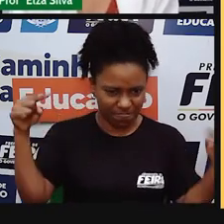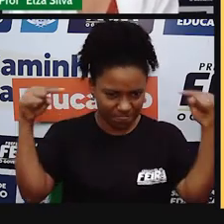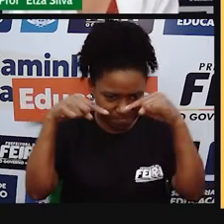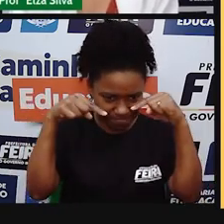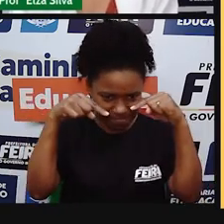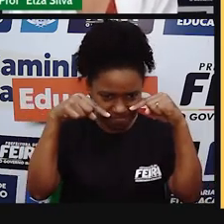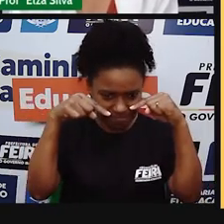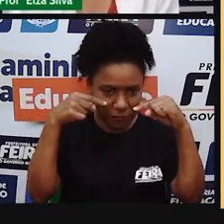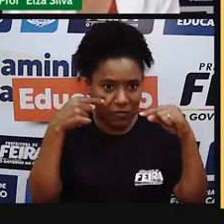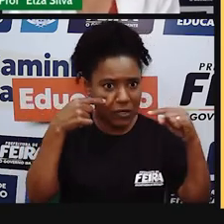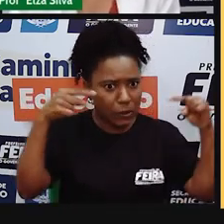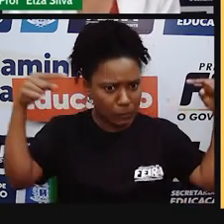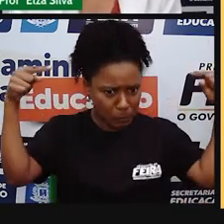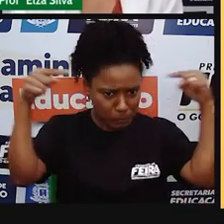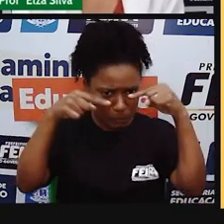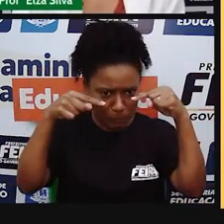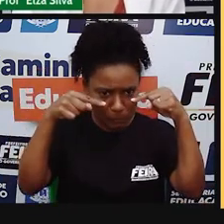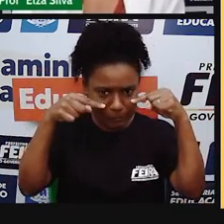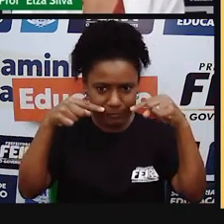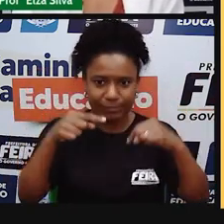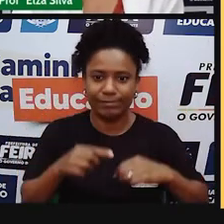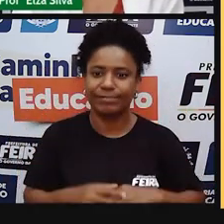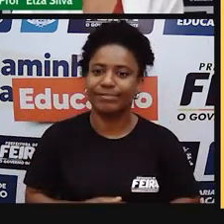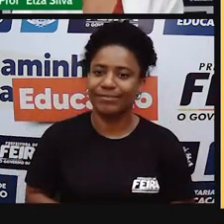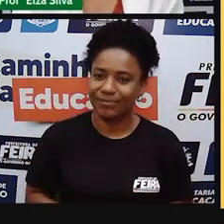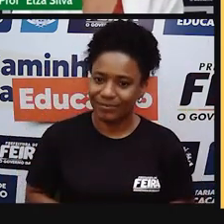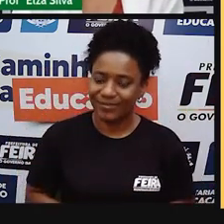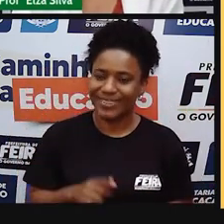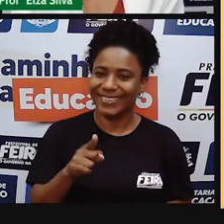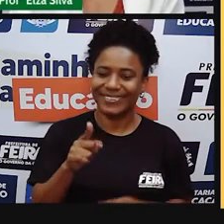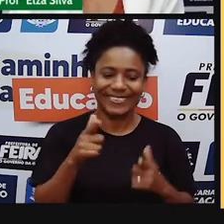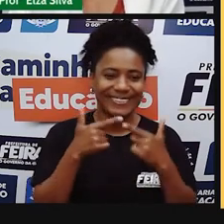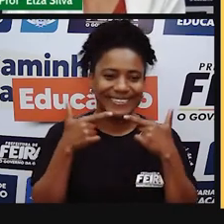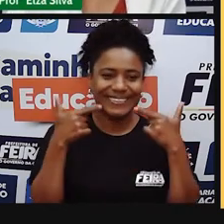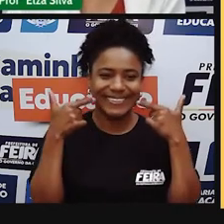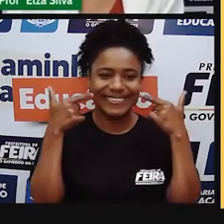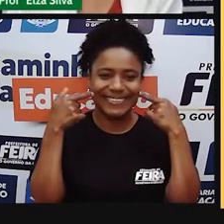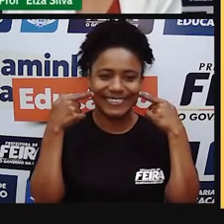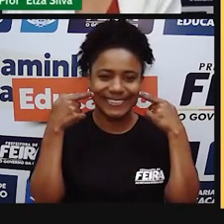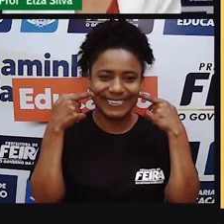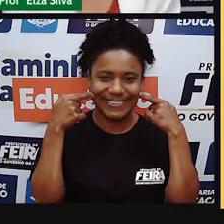sentimento, né, está aborrecido. Happy face, feliz,